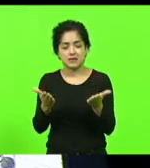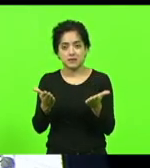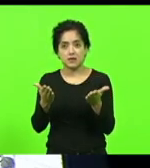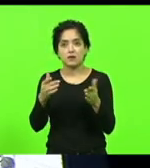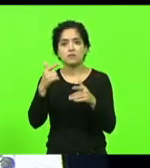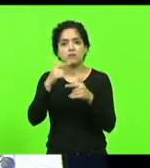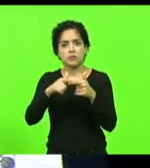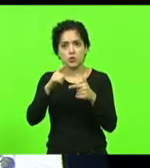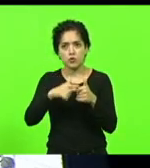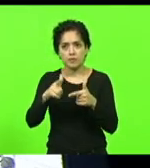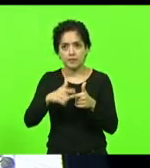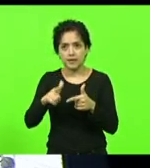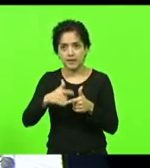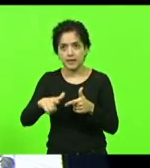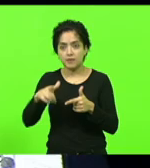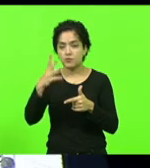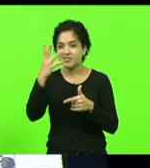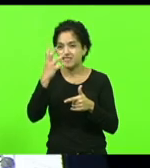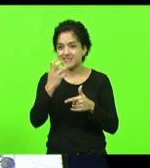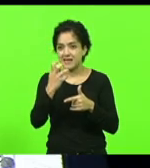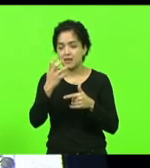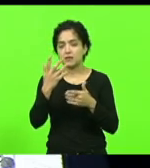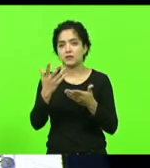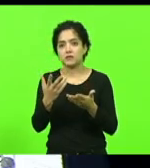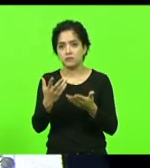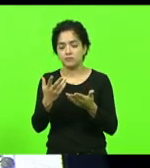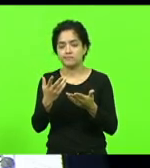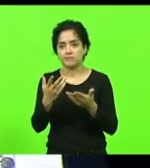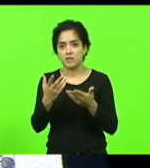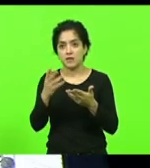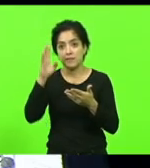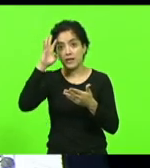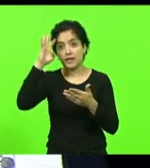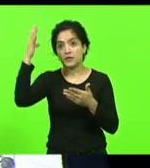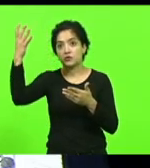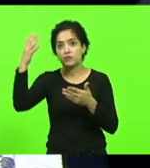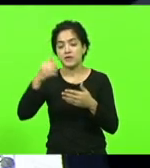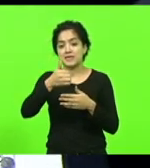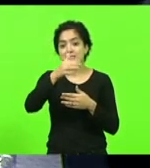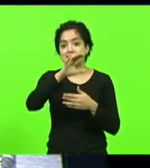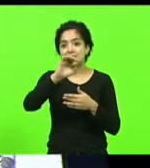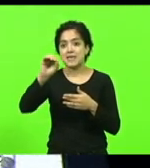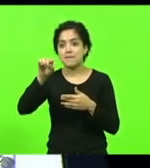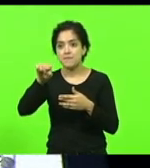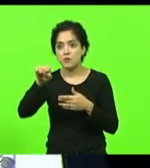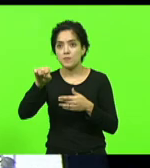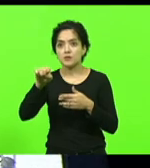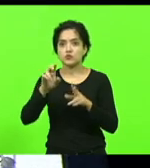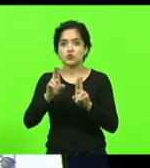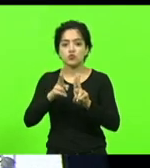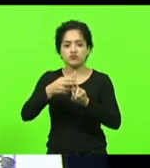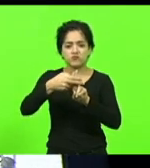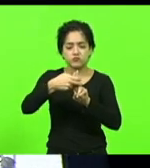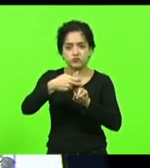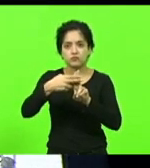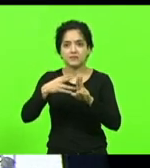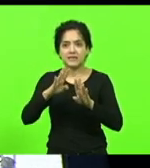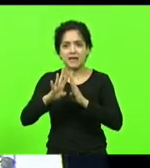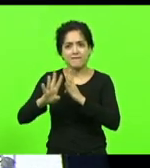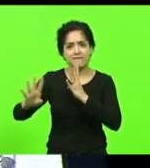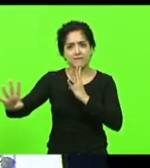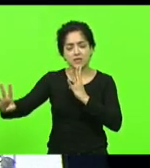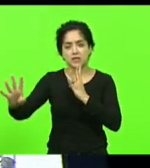problemas seríssimos para dar conta nós temos 100 mil pessoas na fila do SUS nós temos problemas